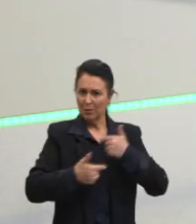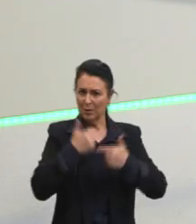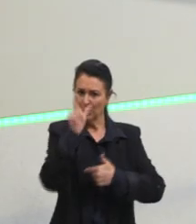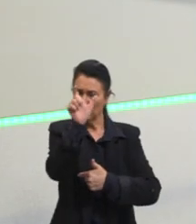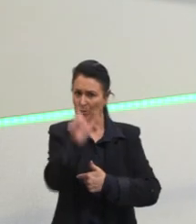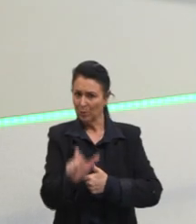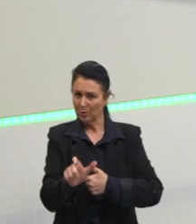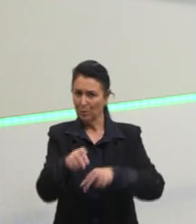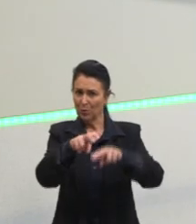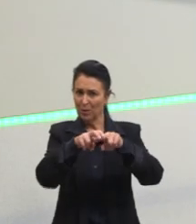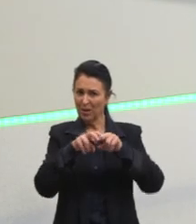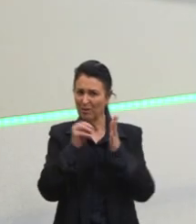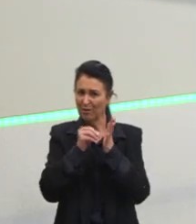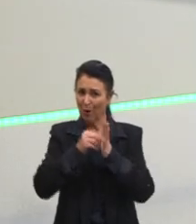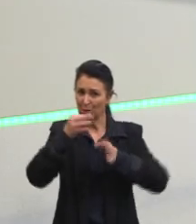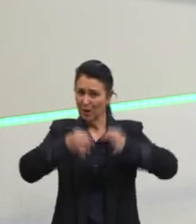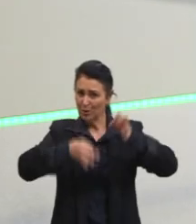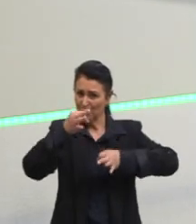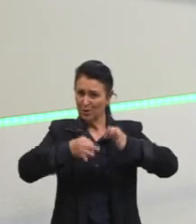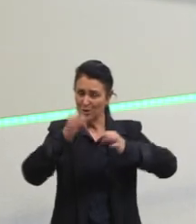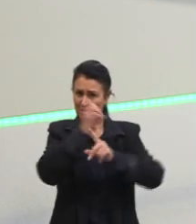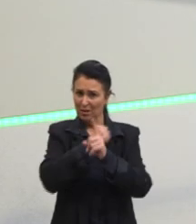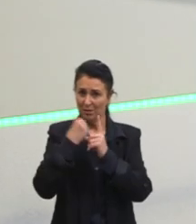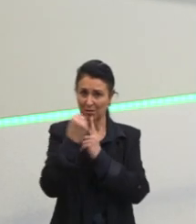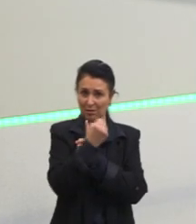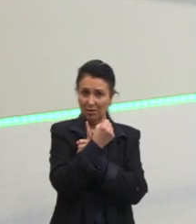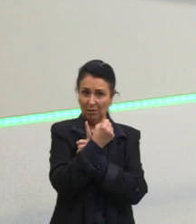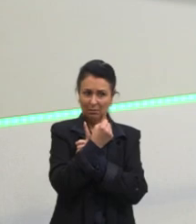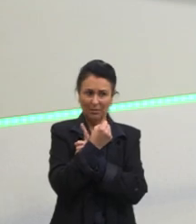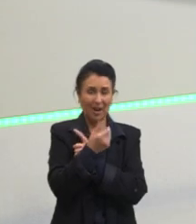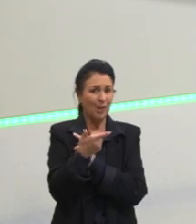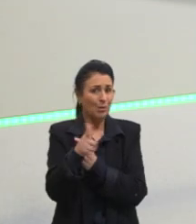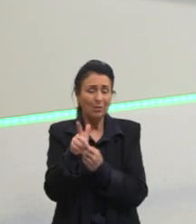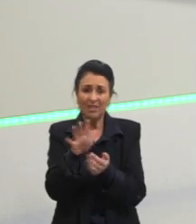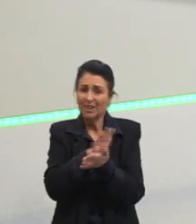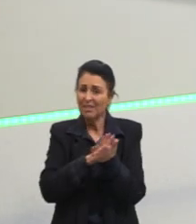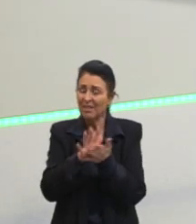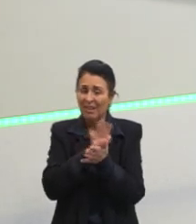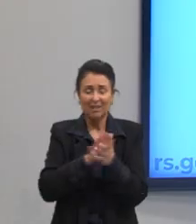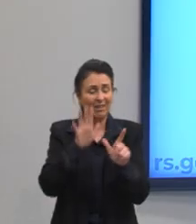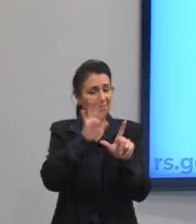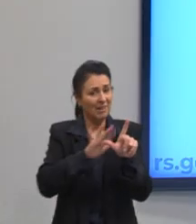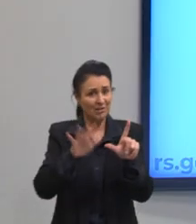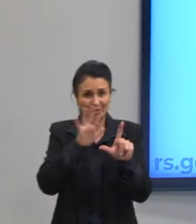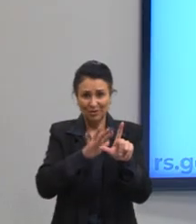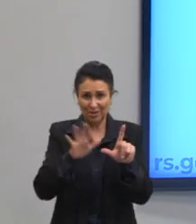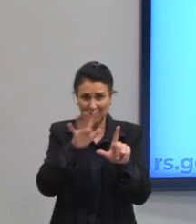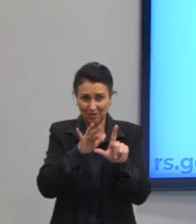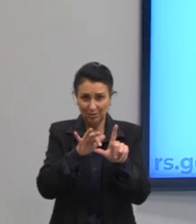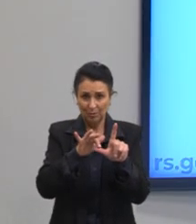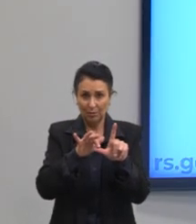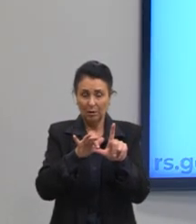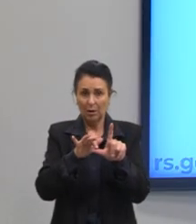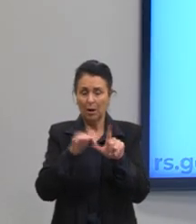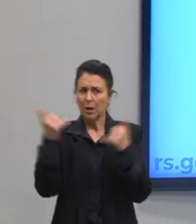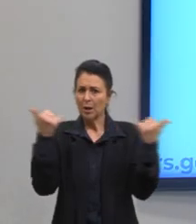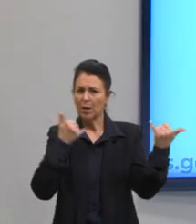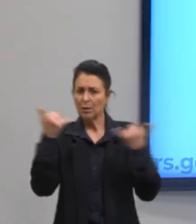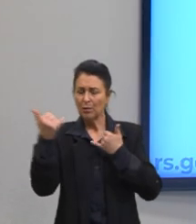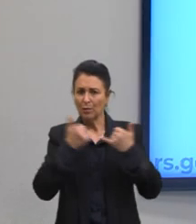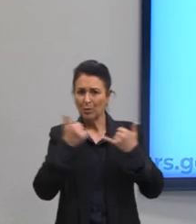Nossa, essa aqui nem toca no assunto lá dentro da charge. vinculação de informações